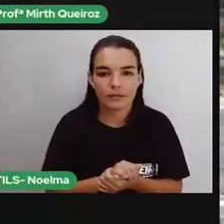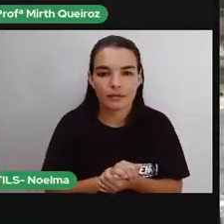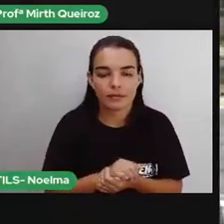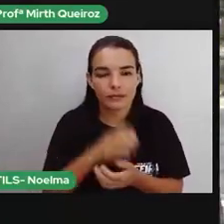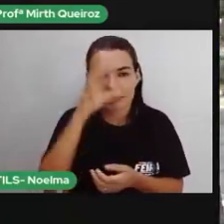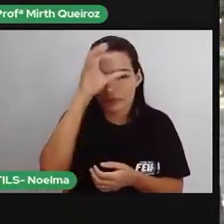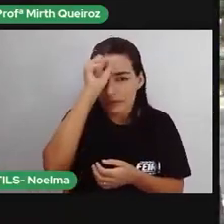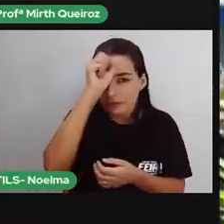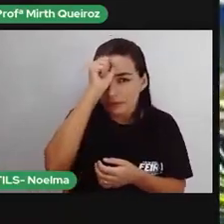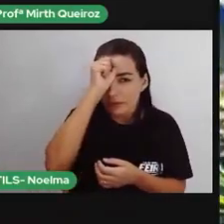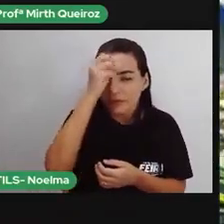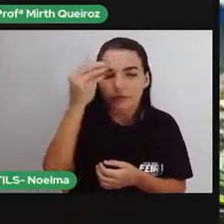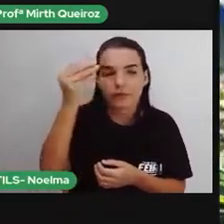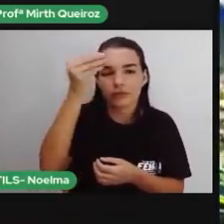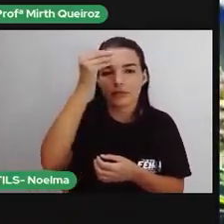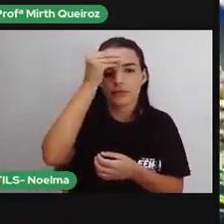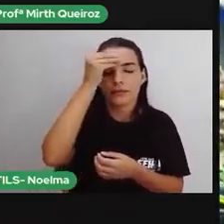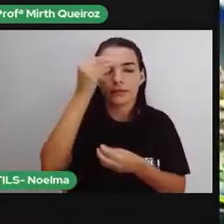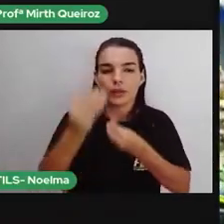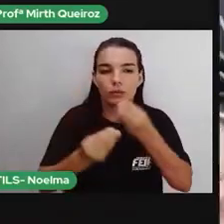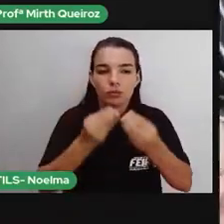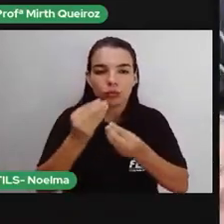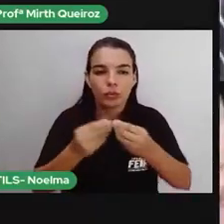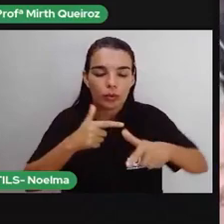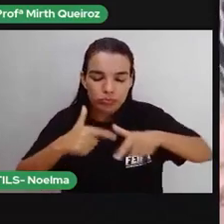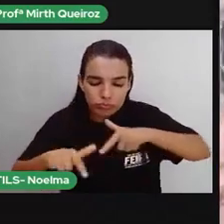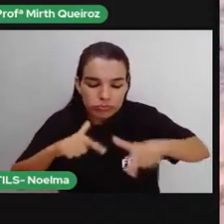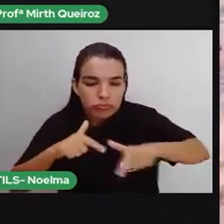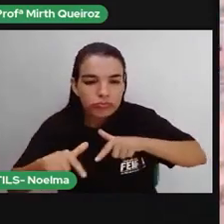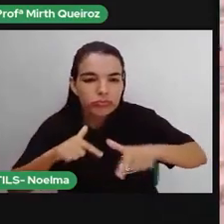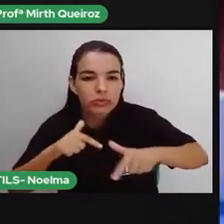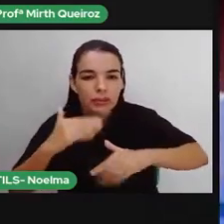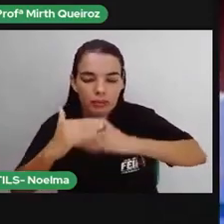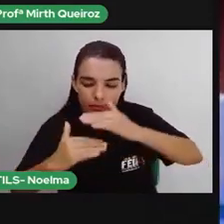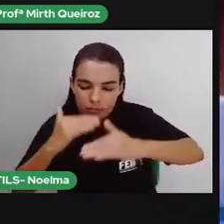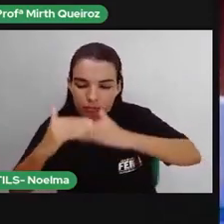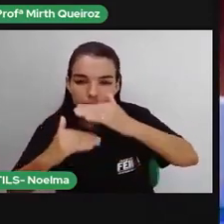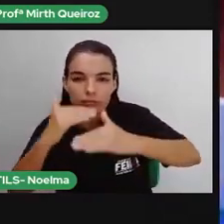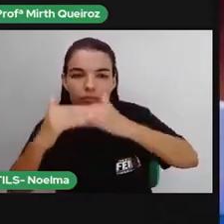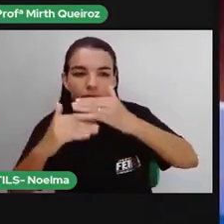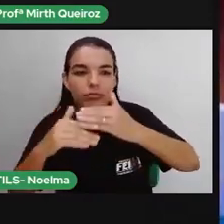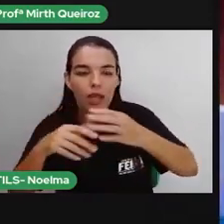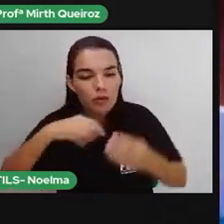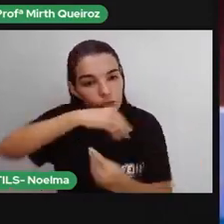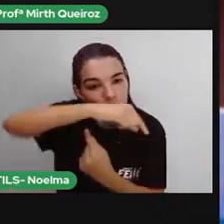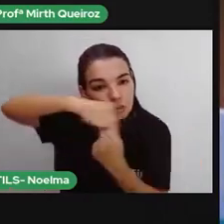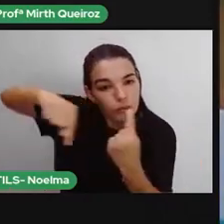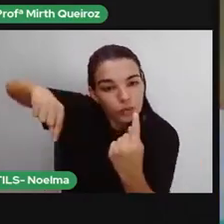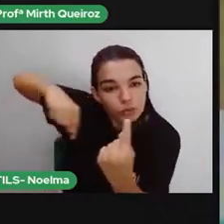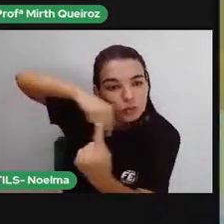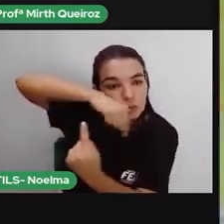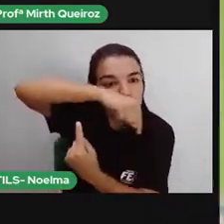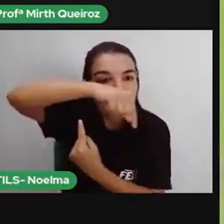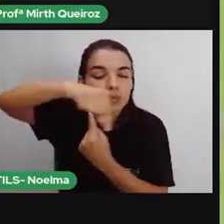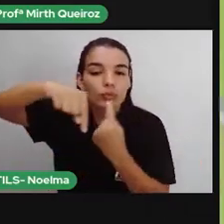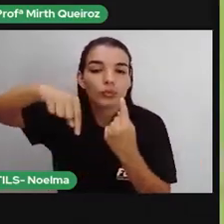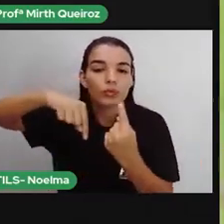Um exemplo é o trabalho de recuperação de áreas degradadas no município de Reserva do Cabassal, no Mato Grosso.